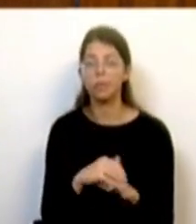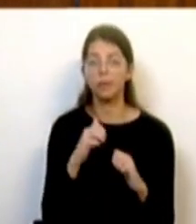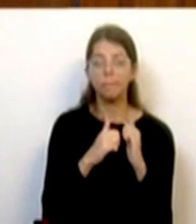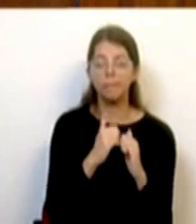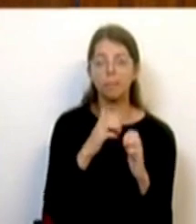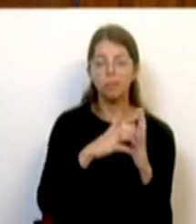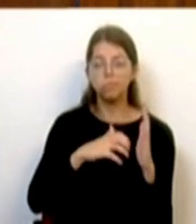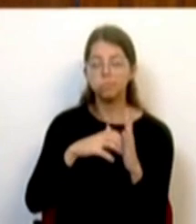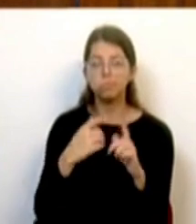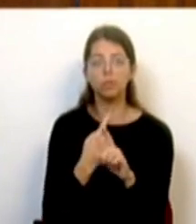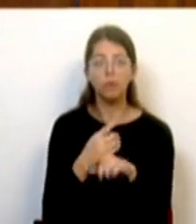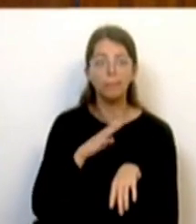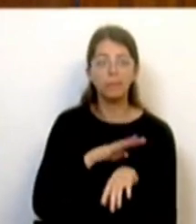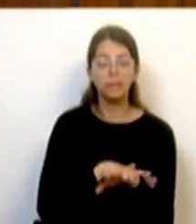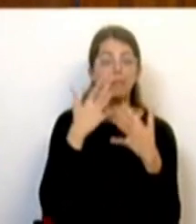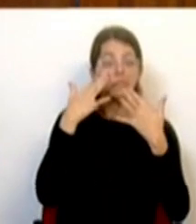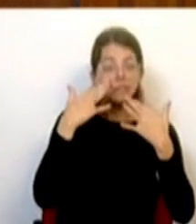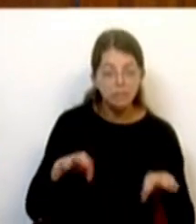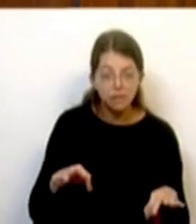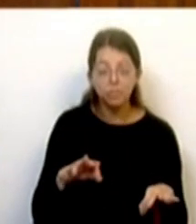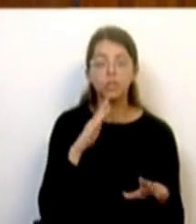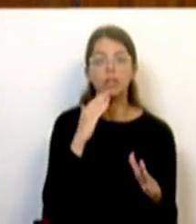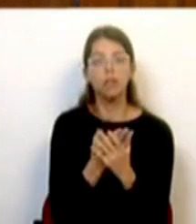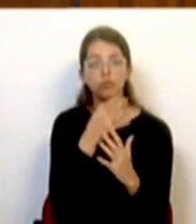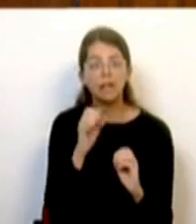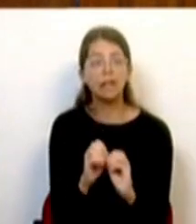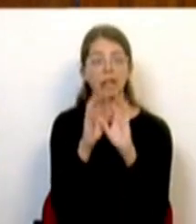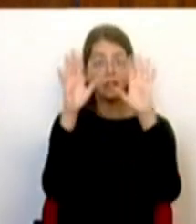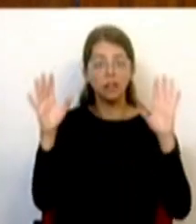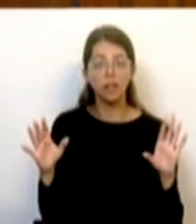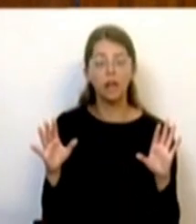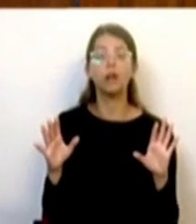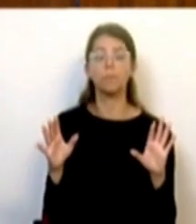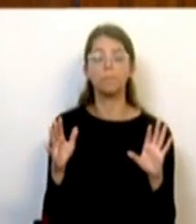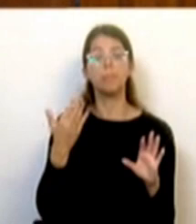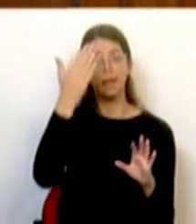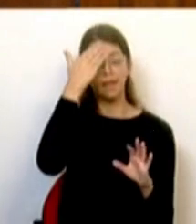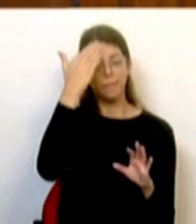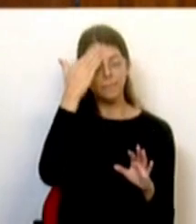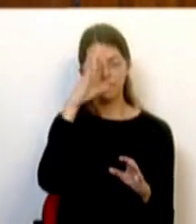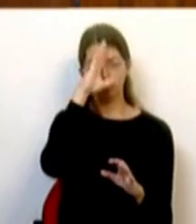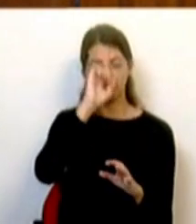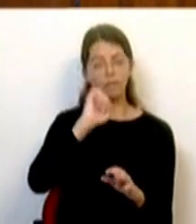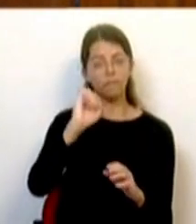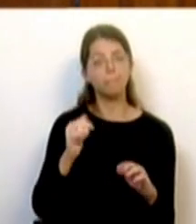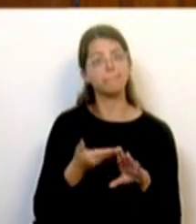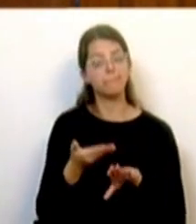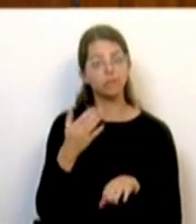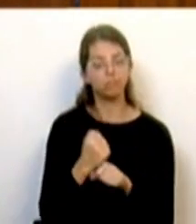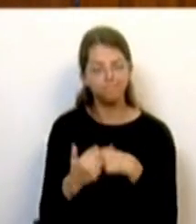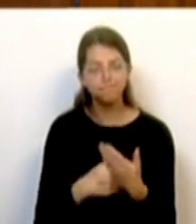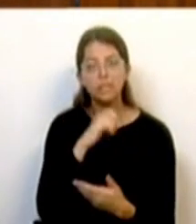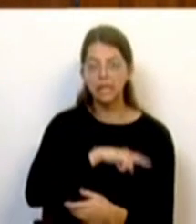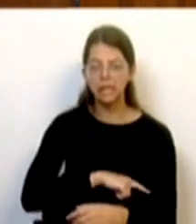a simplificação administrativa, traz maior transparência, promove maior capacidade do Estado atuar